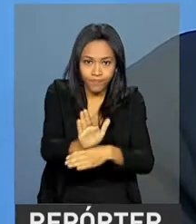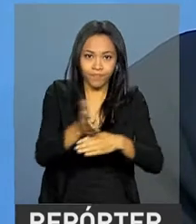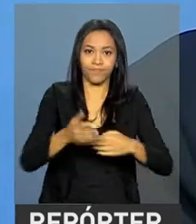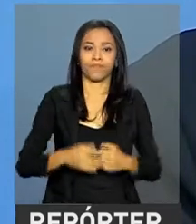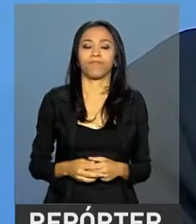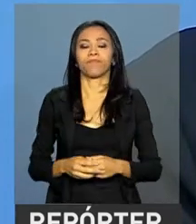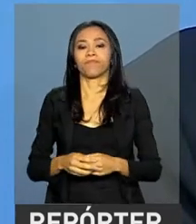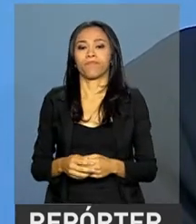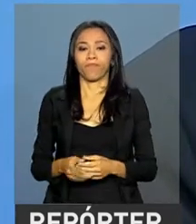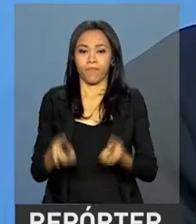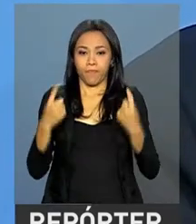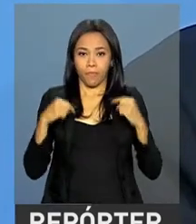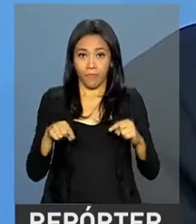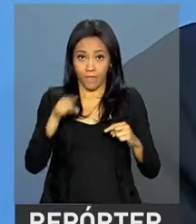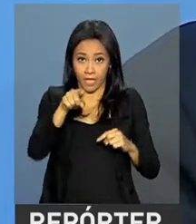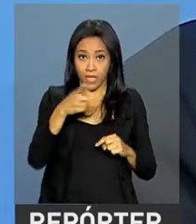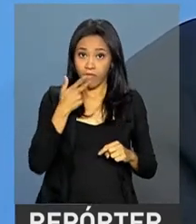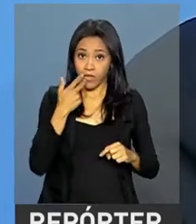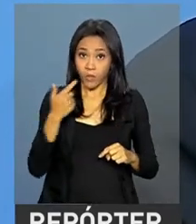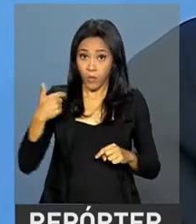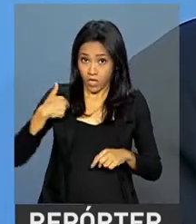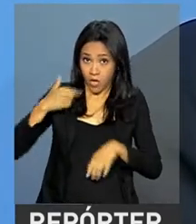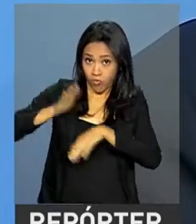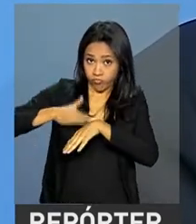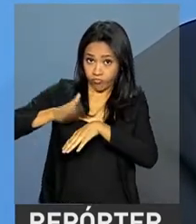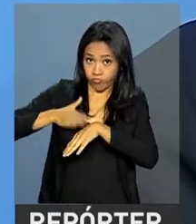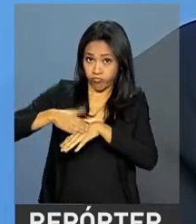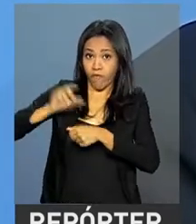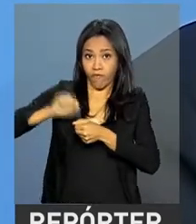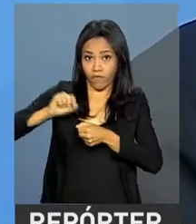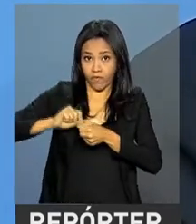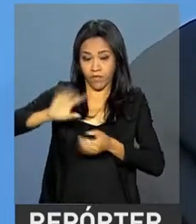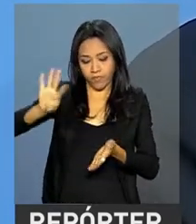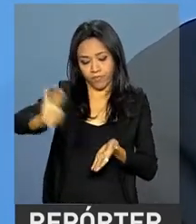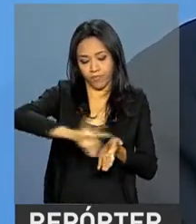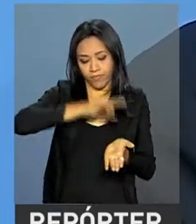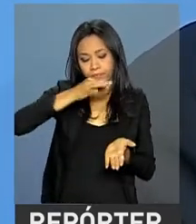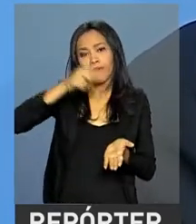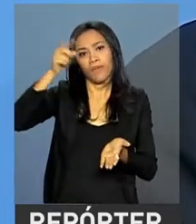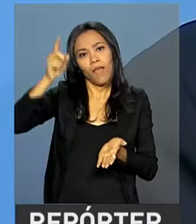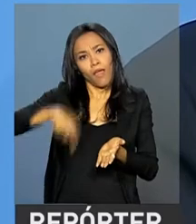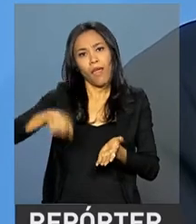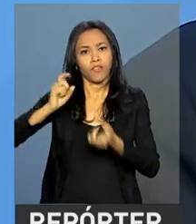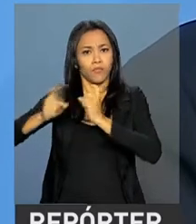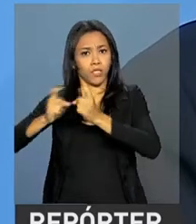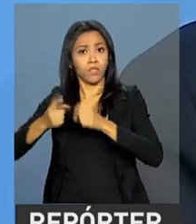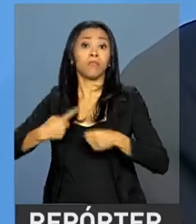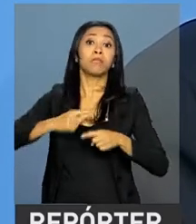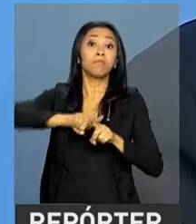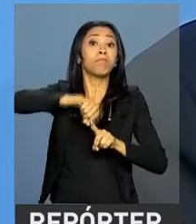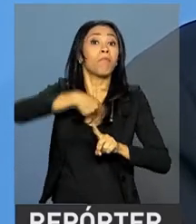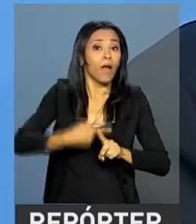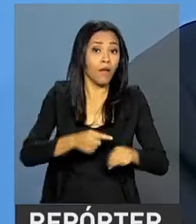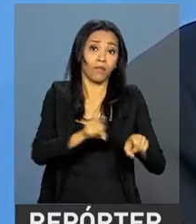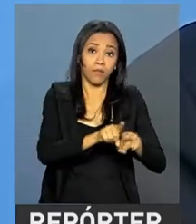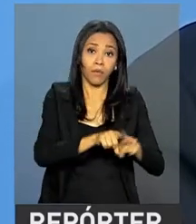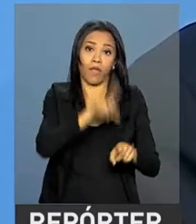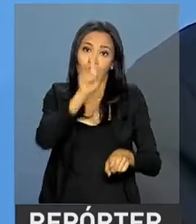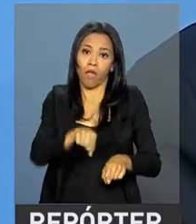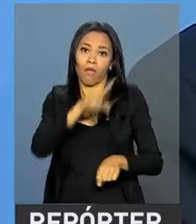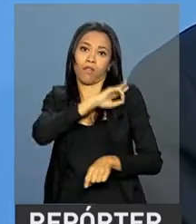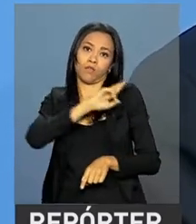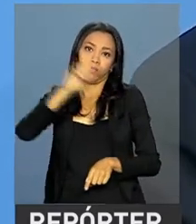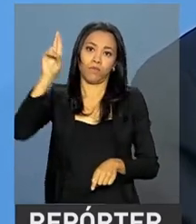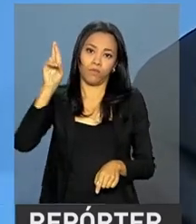O ato que pratiquei, mais do que um ato administrativo, eu quero que foi um ato religioso. Religioso no sentido